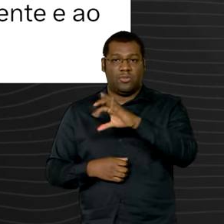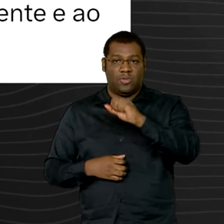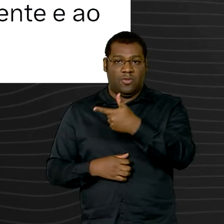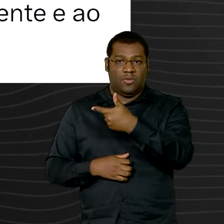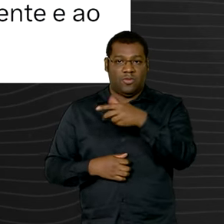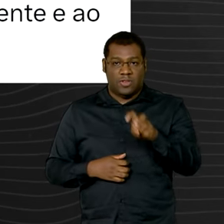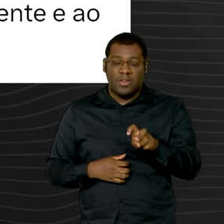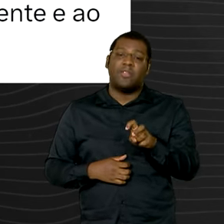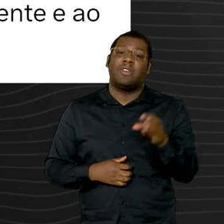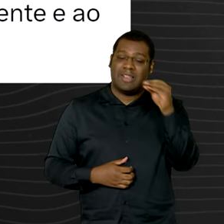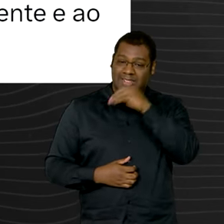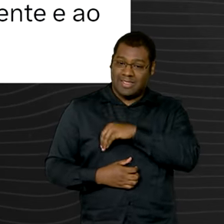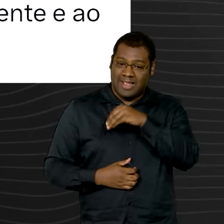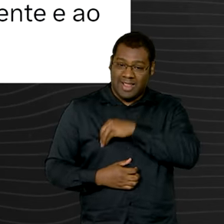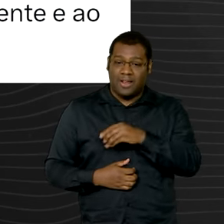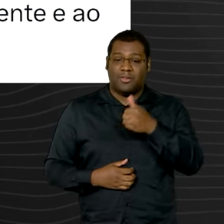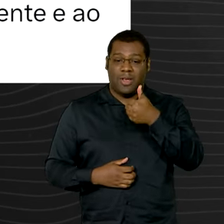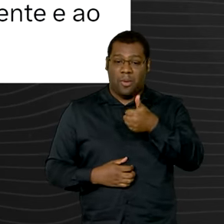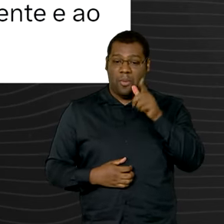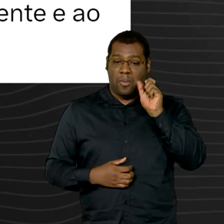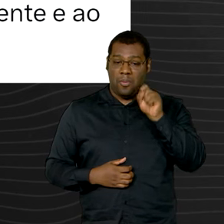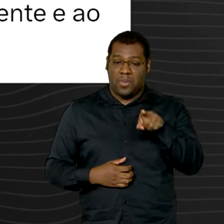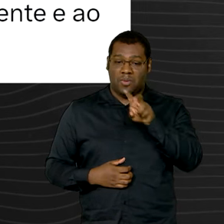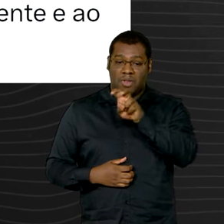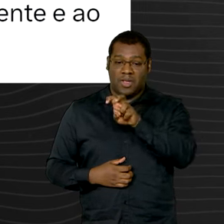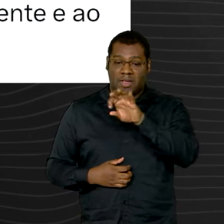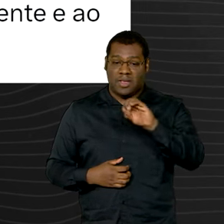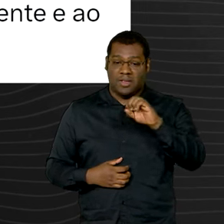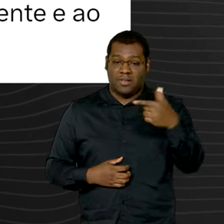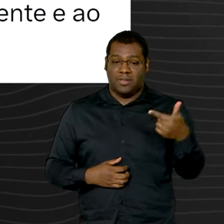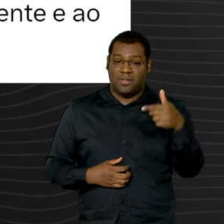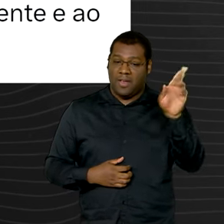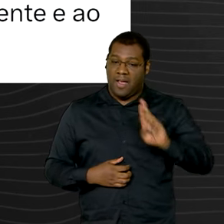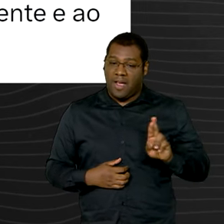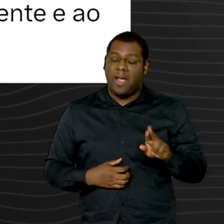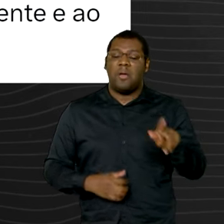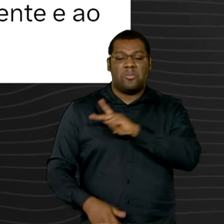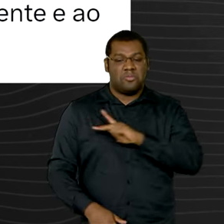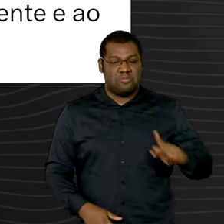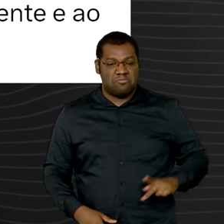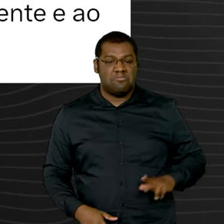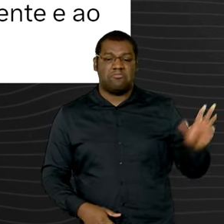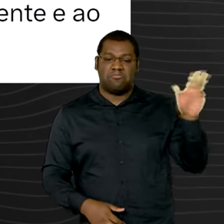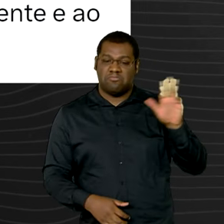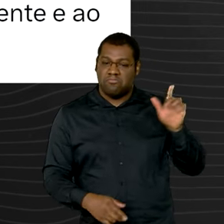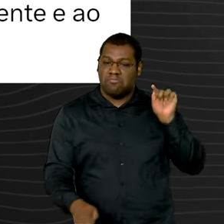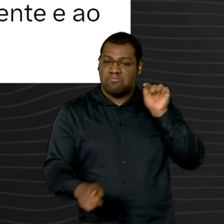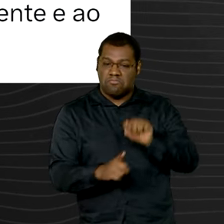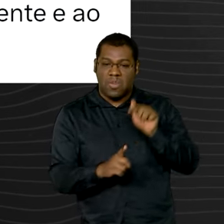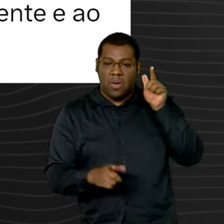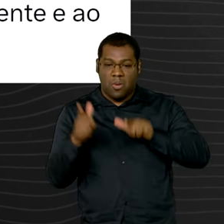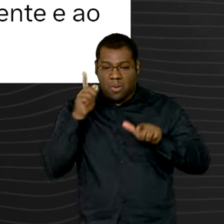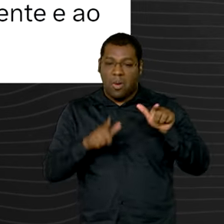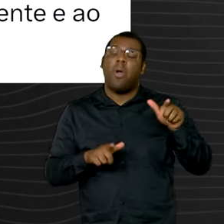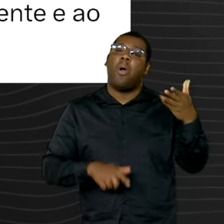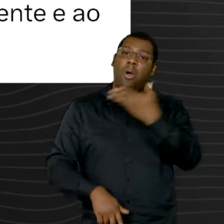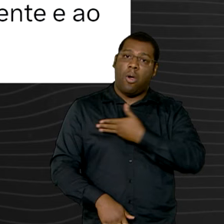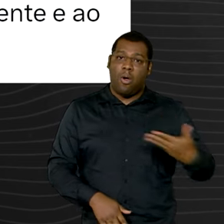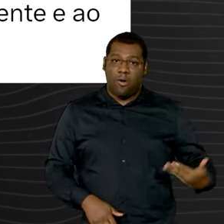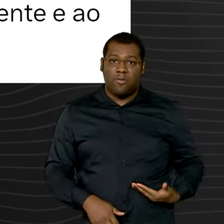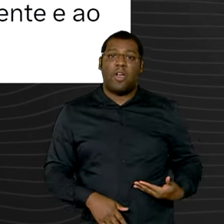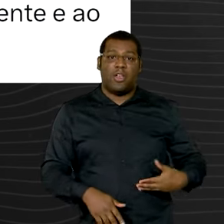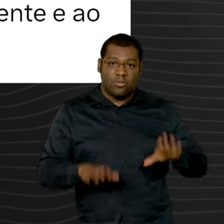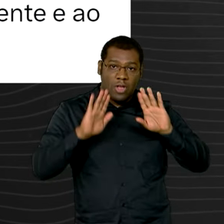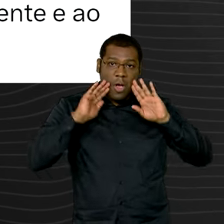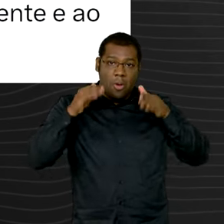.502. O ministro disse que essa é a mais uma vitória do presidente Lula e de um governo que prioriza quem